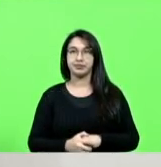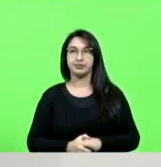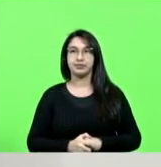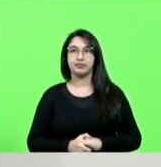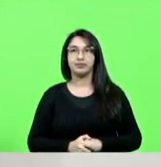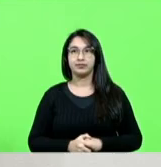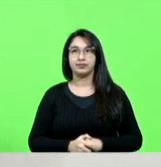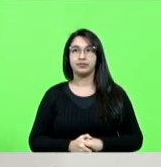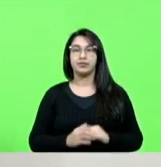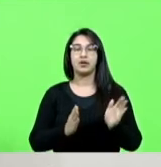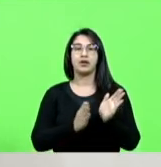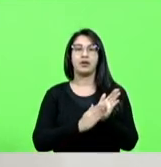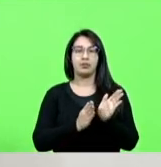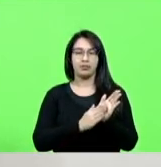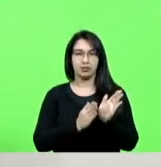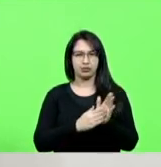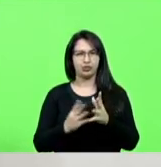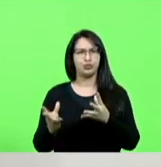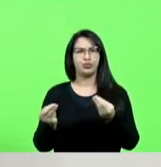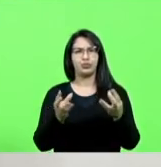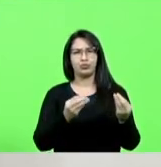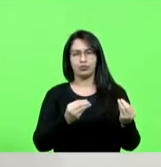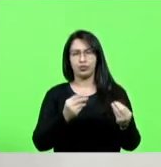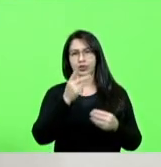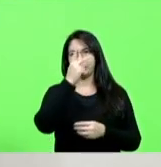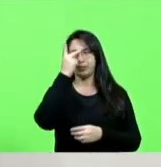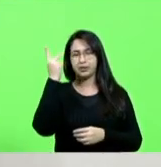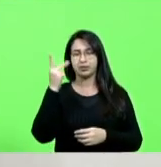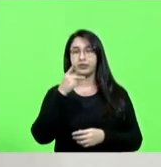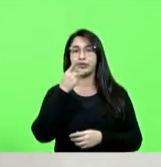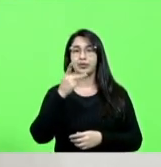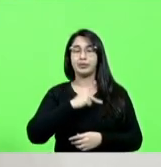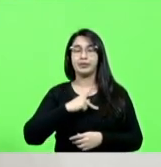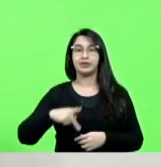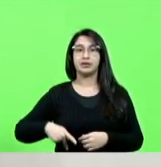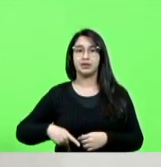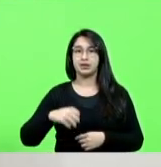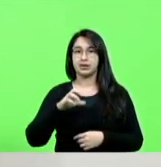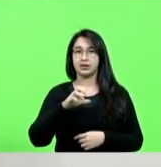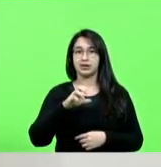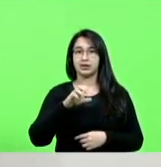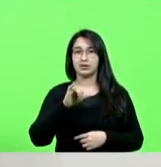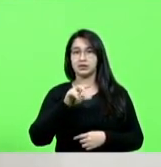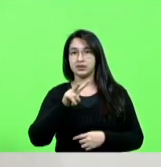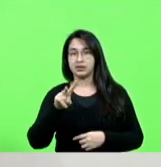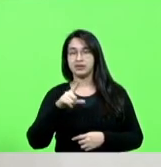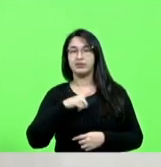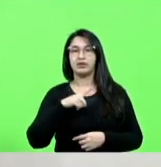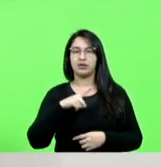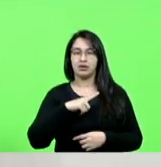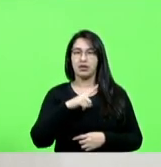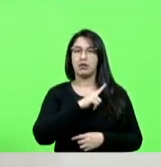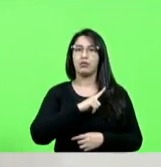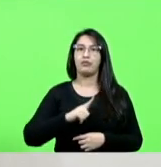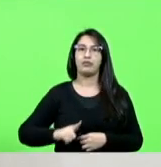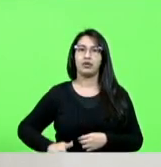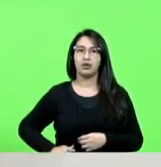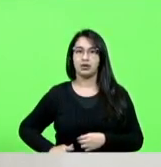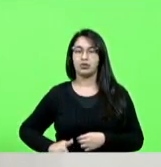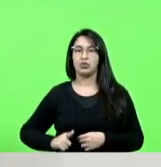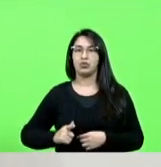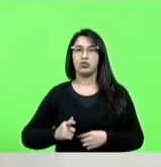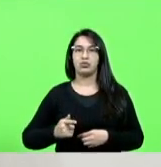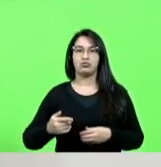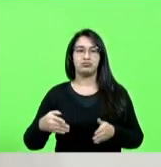foi aplaudido foi dito pelo presidente da entidade da CIB que agora a gente tinha um governador que não vinha para